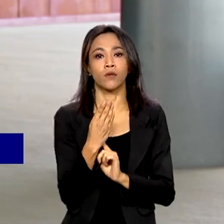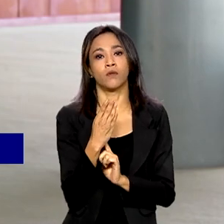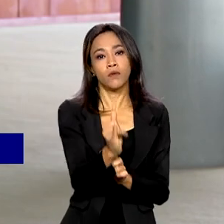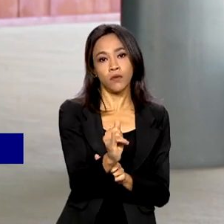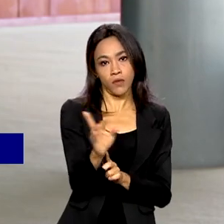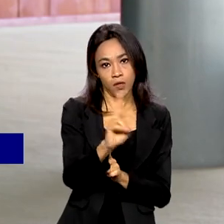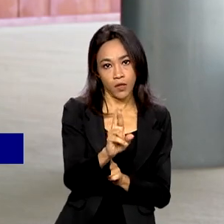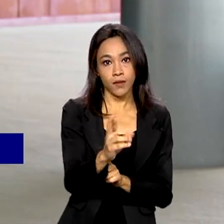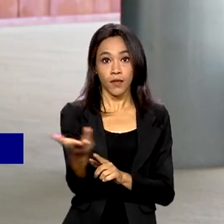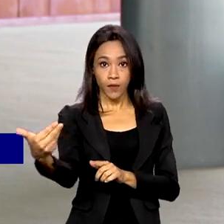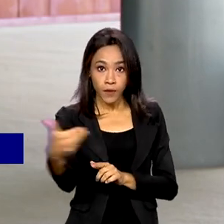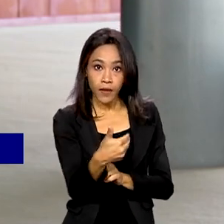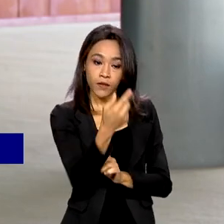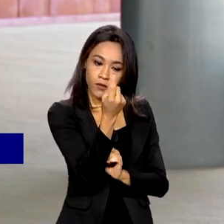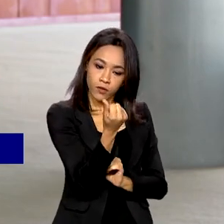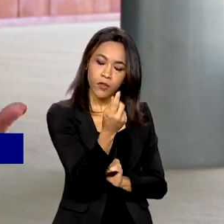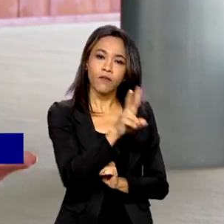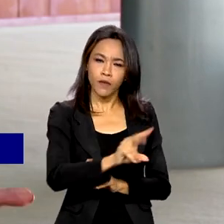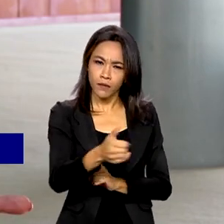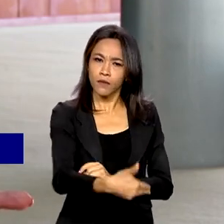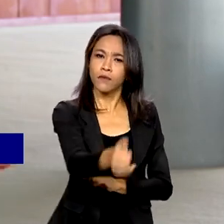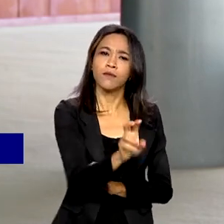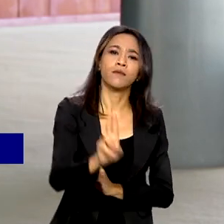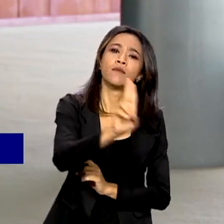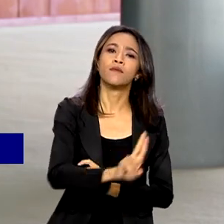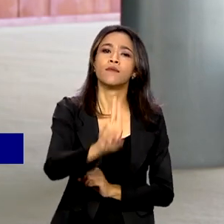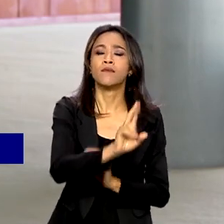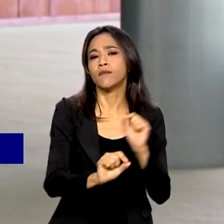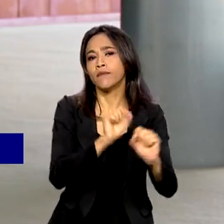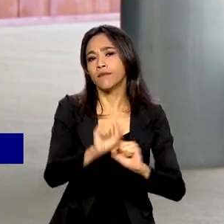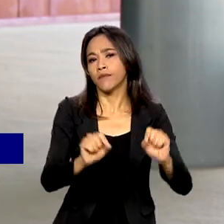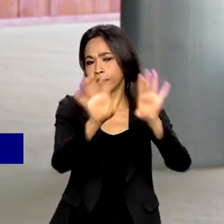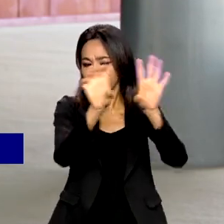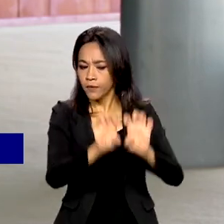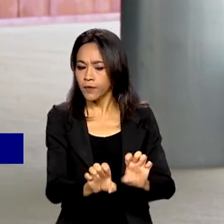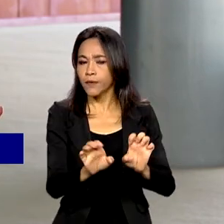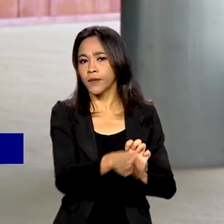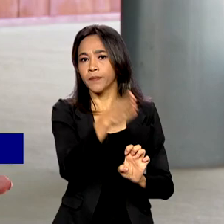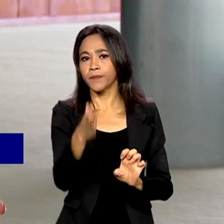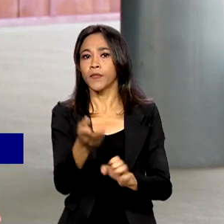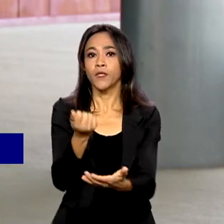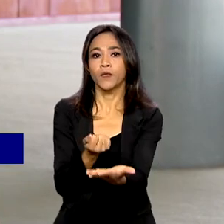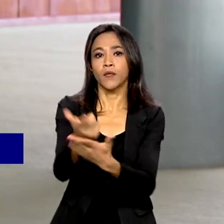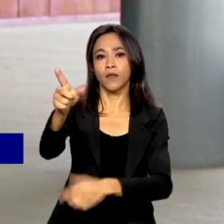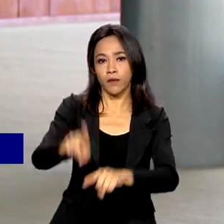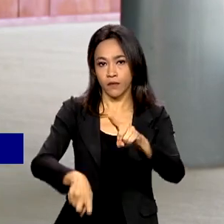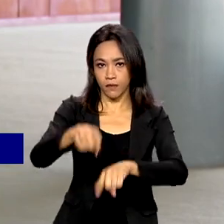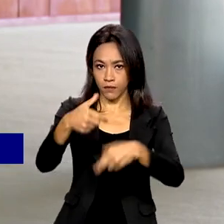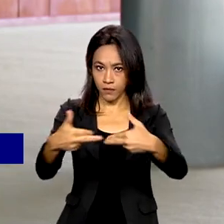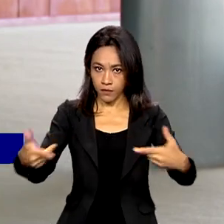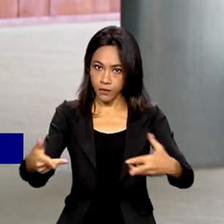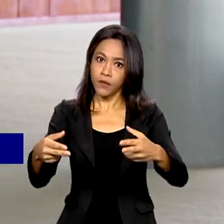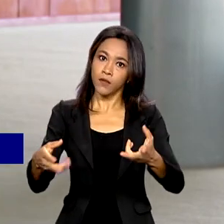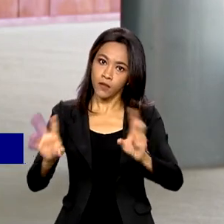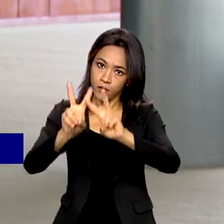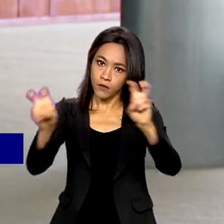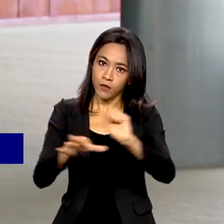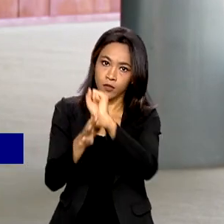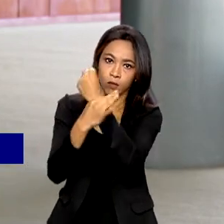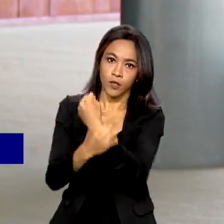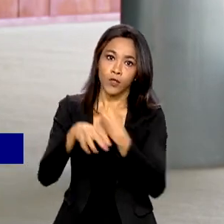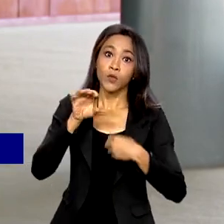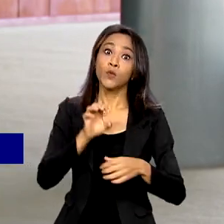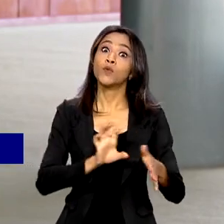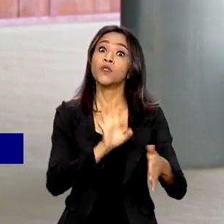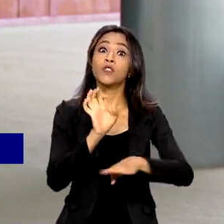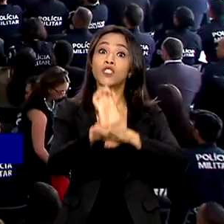reais. Esse dinheiro vai ser usado, por exemplo, para a infraestrutura e a compra de equipamentos de segurança nos estados